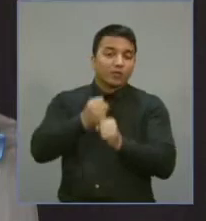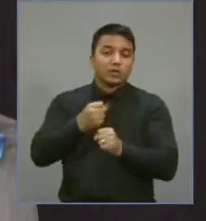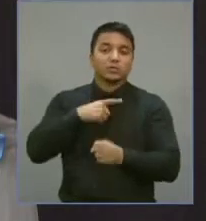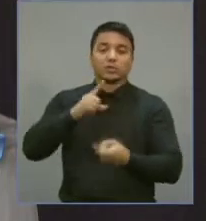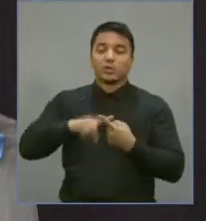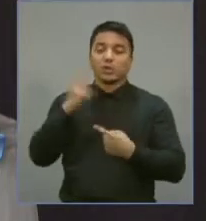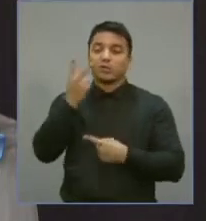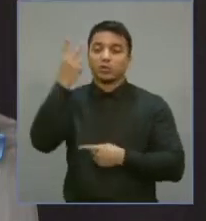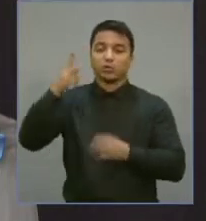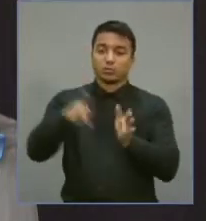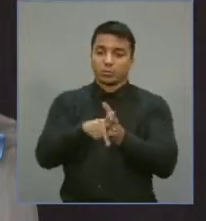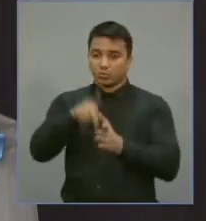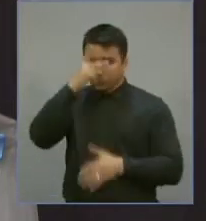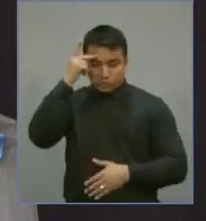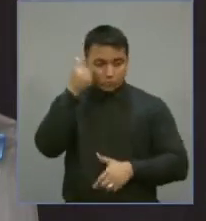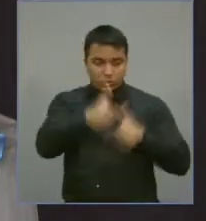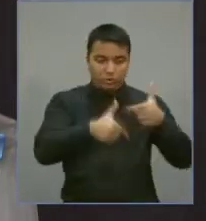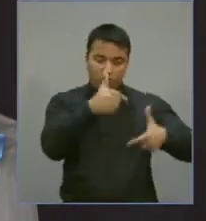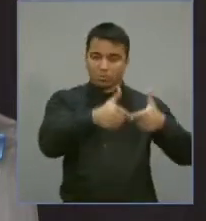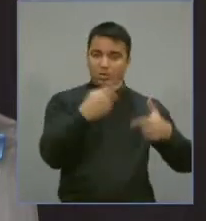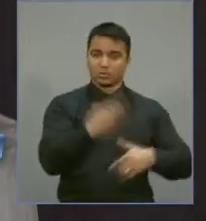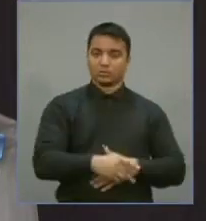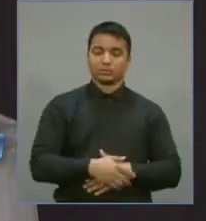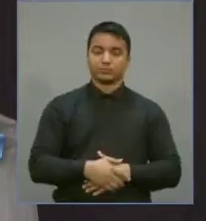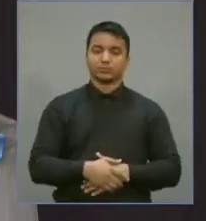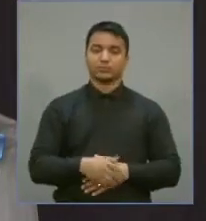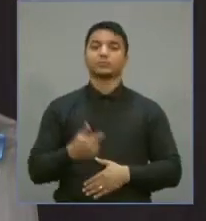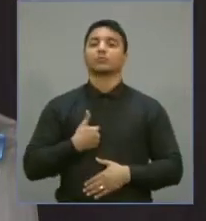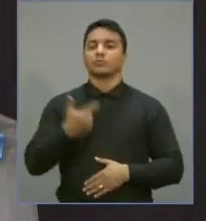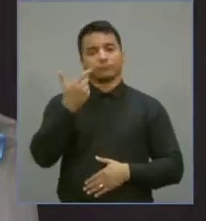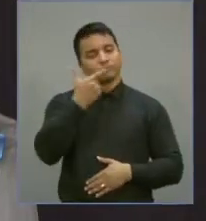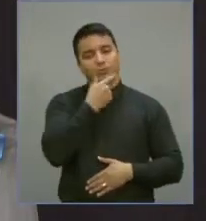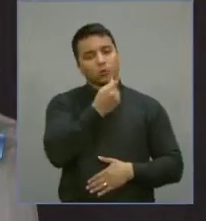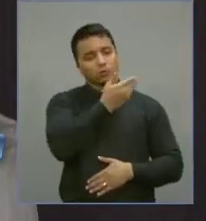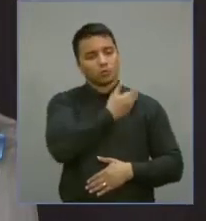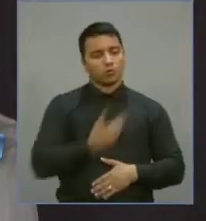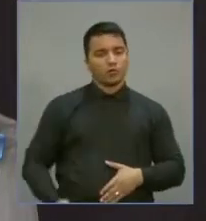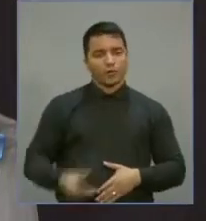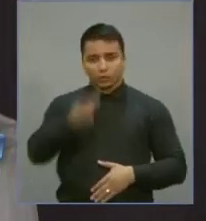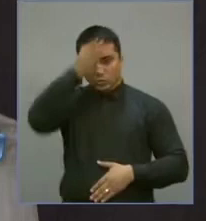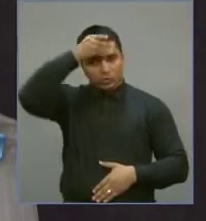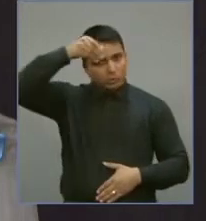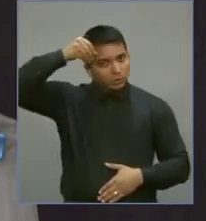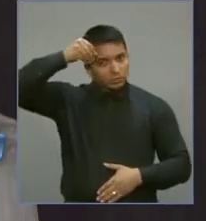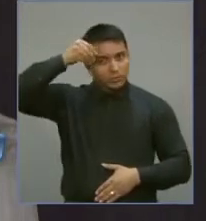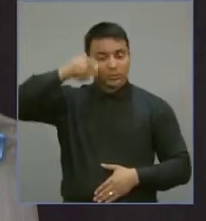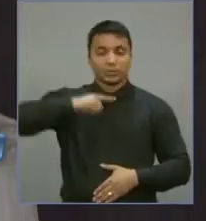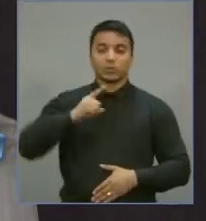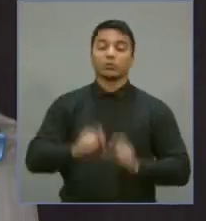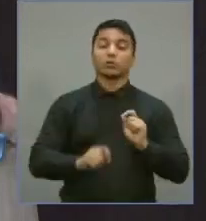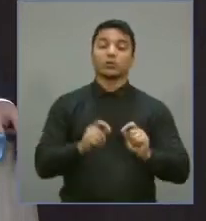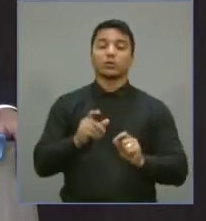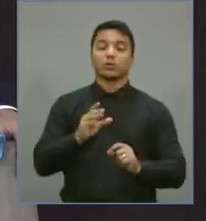a valorização dos servidores. Sua Excelência, o Governador, muitas vezes, de forma